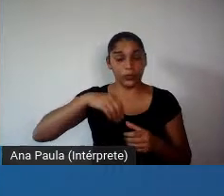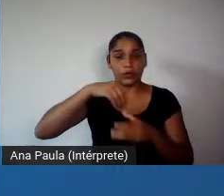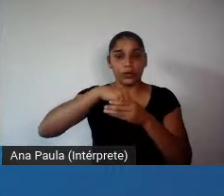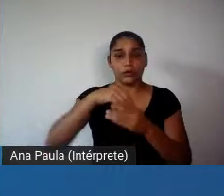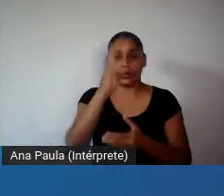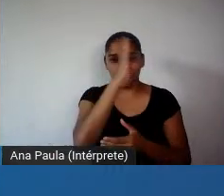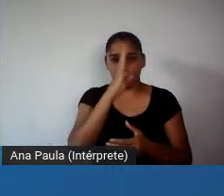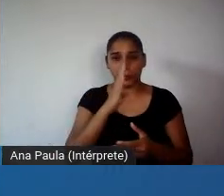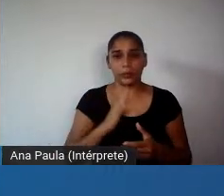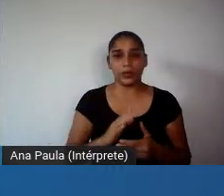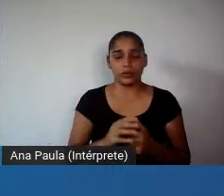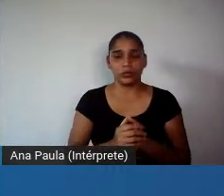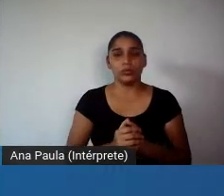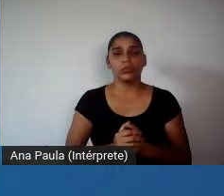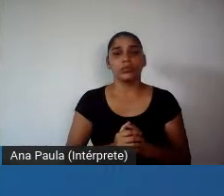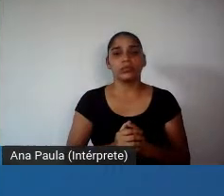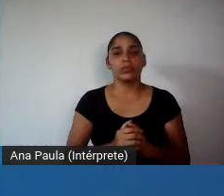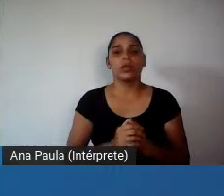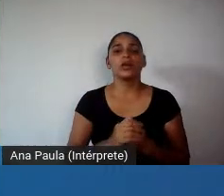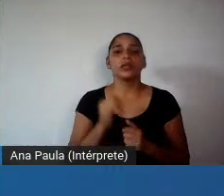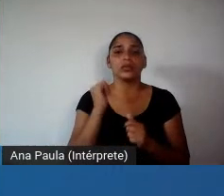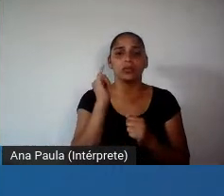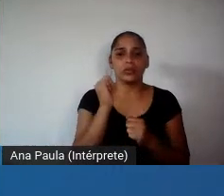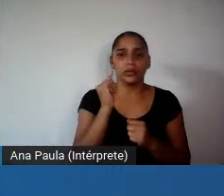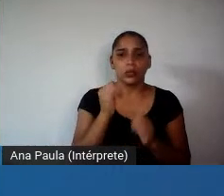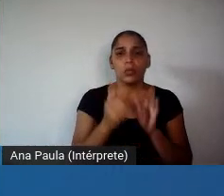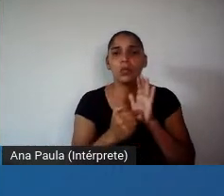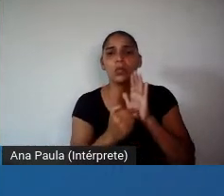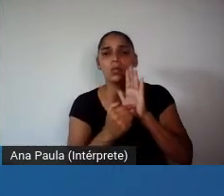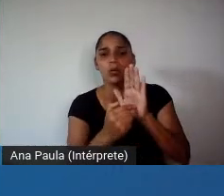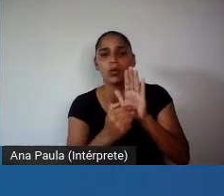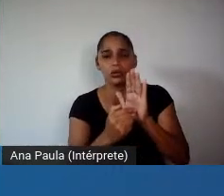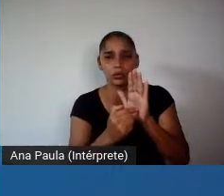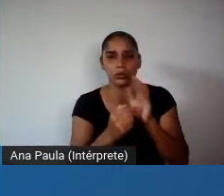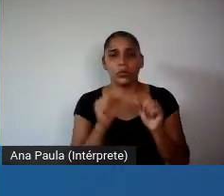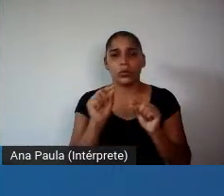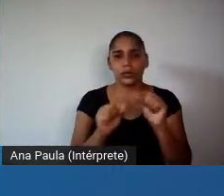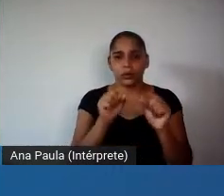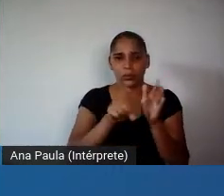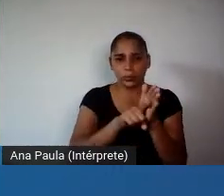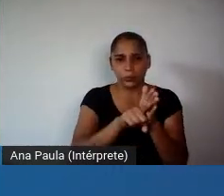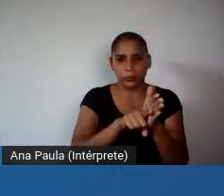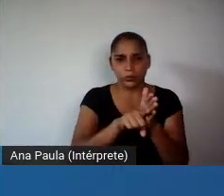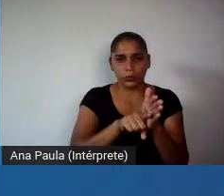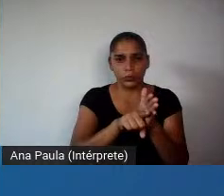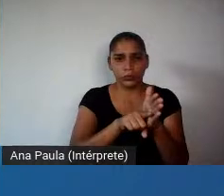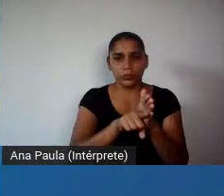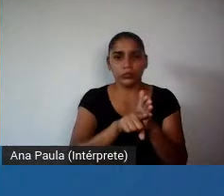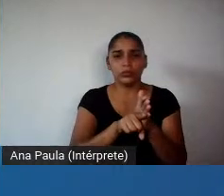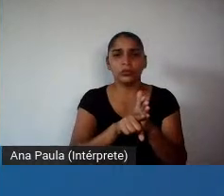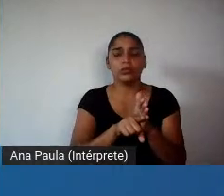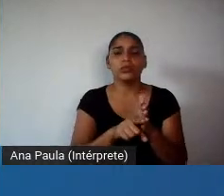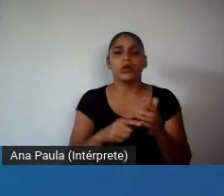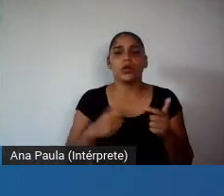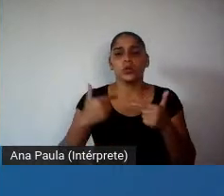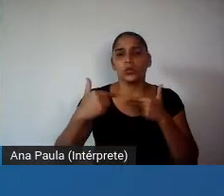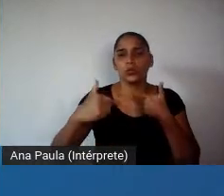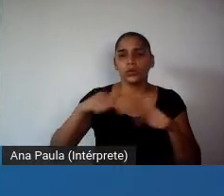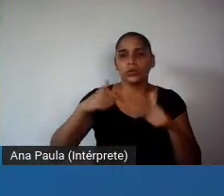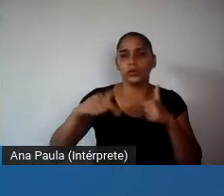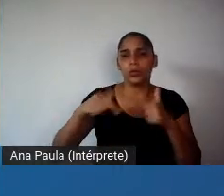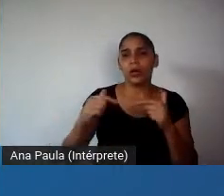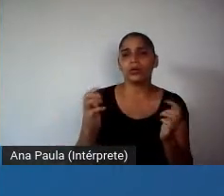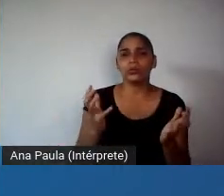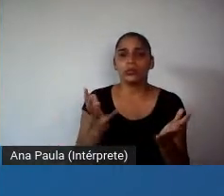onde a gente tem, né, os dados também mostram, é, os empregos de maior qualidade que estão no